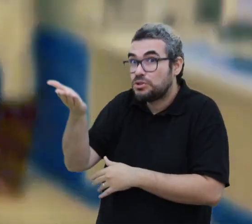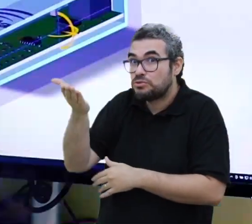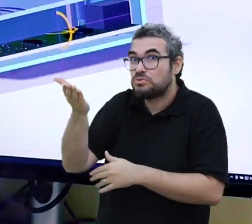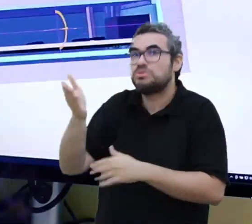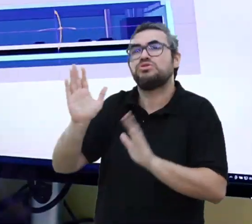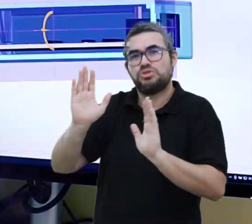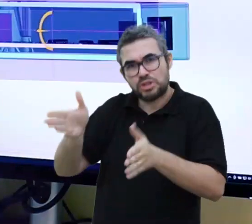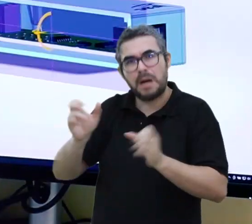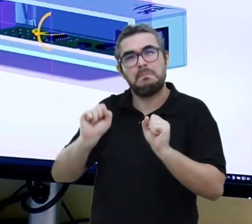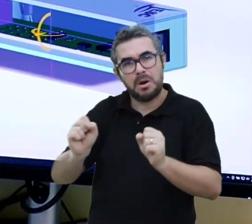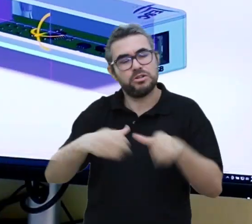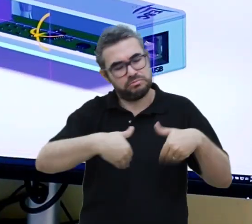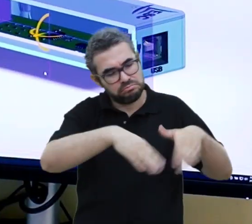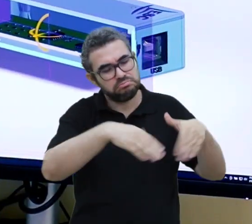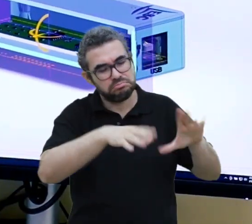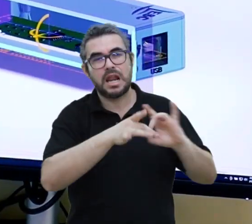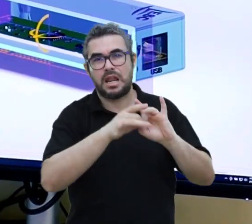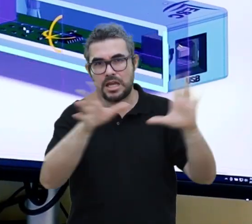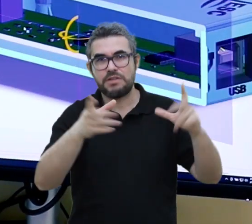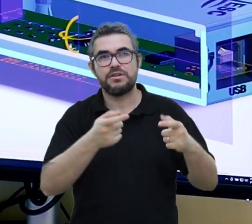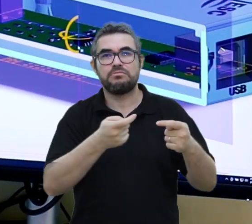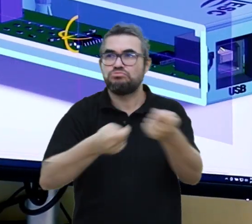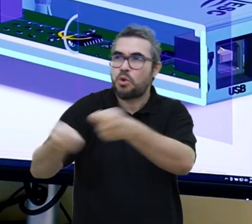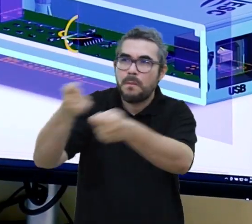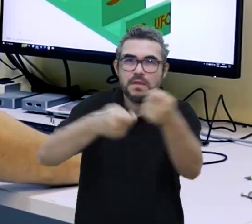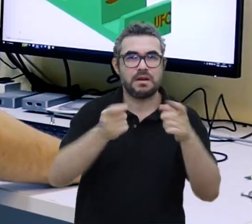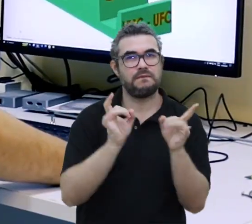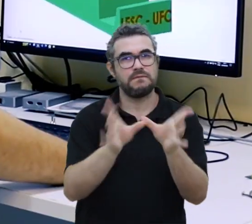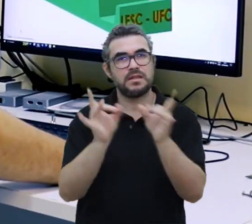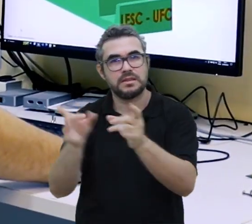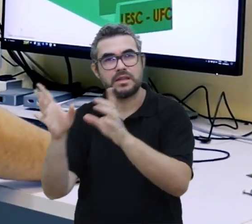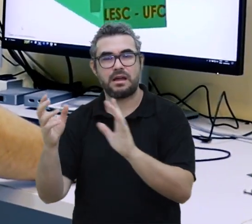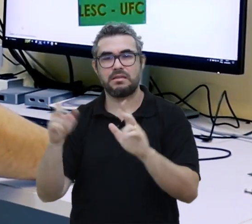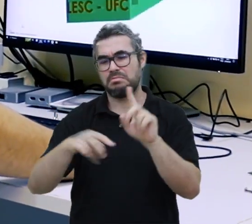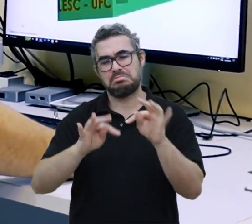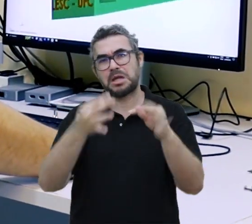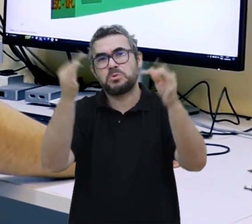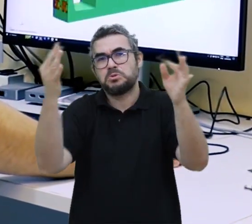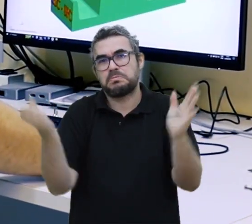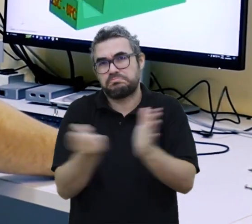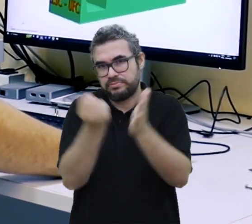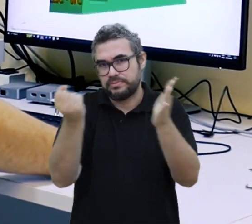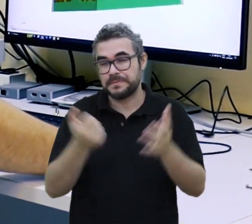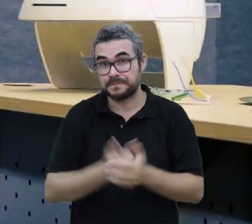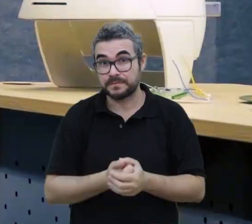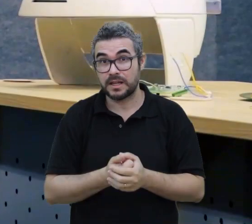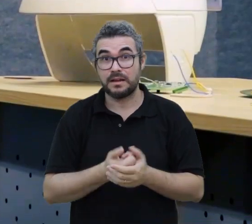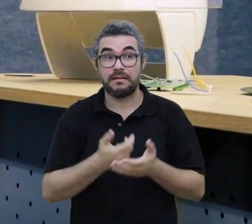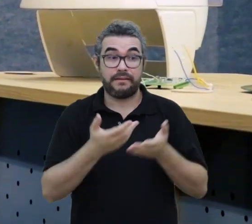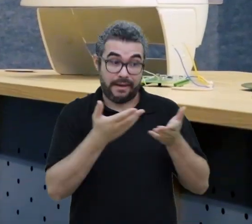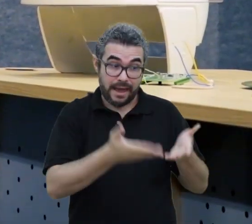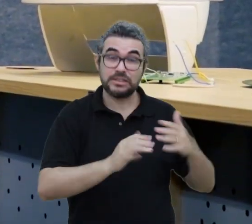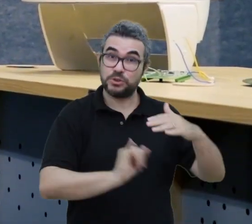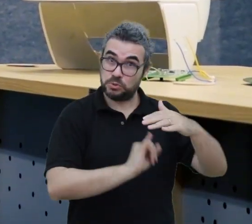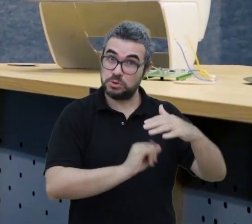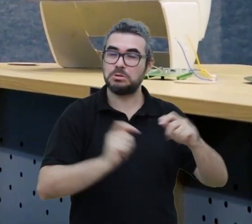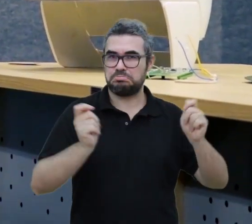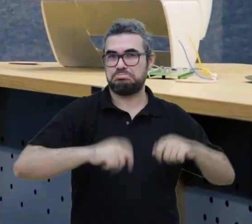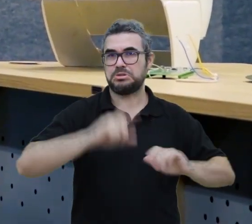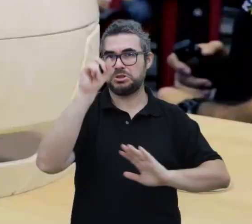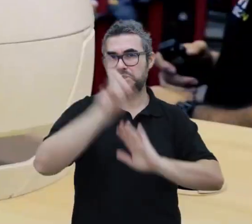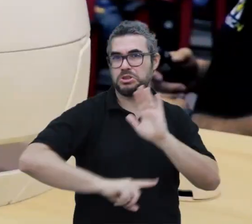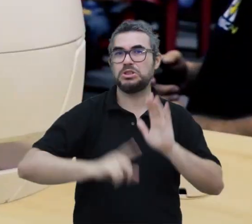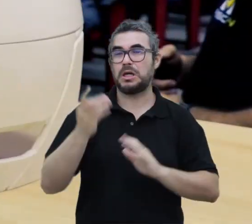realizado, já é possível negociar a tecnologia desenvolvida na universidade e gerar o licenciamento, que é quando uma instituição